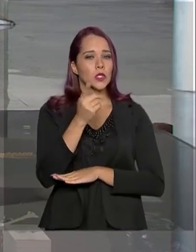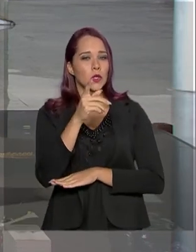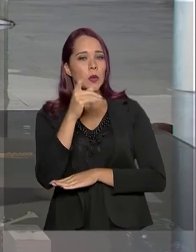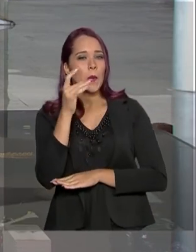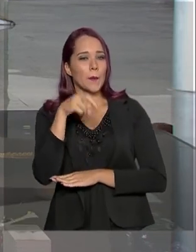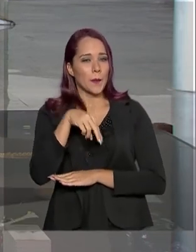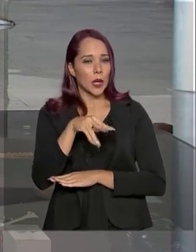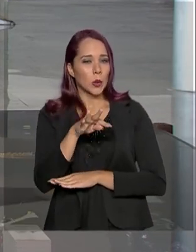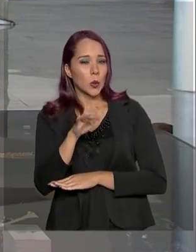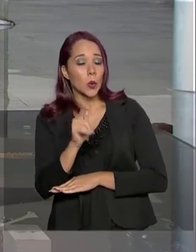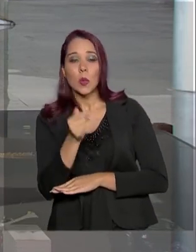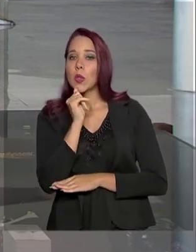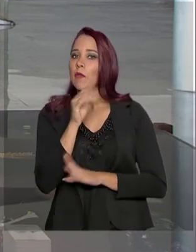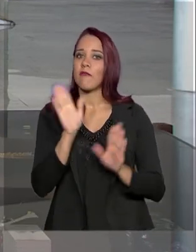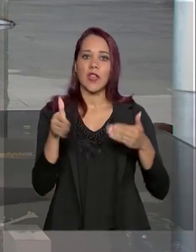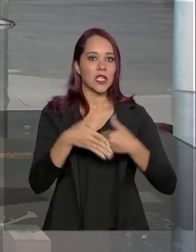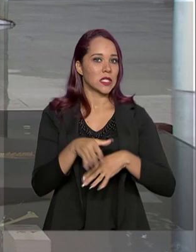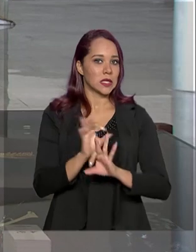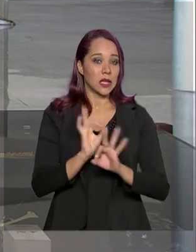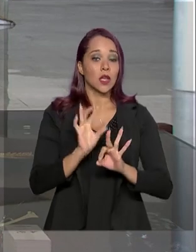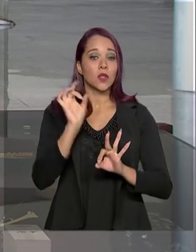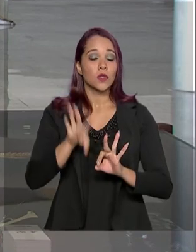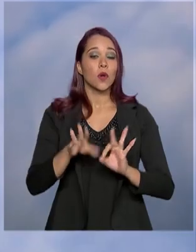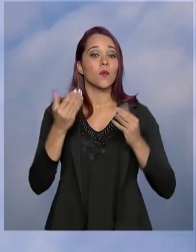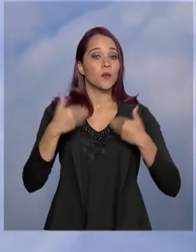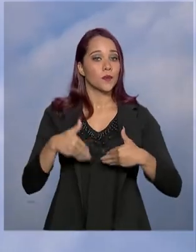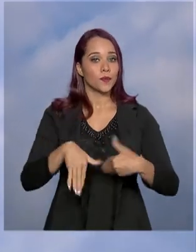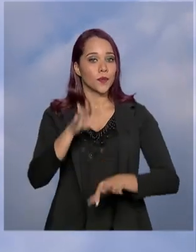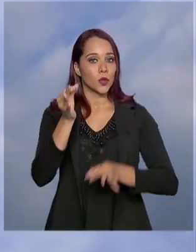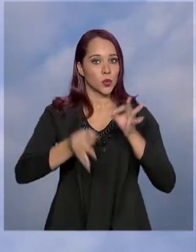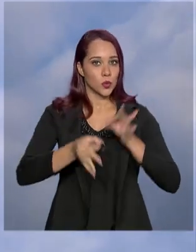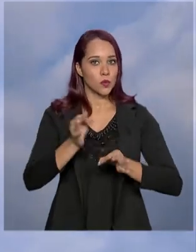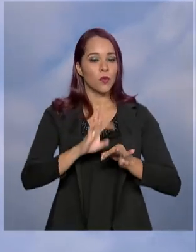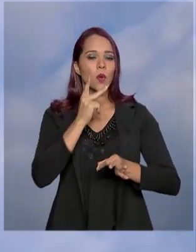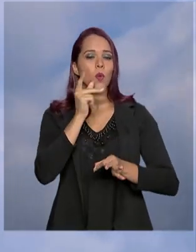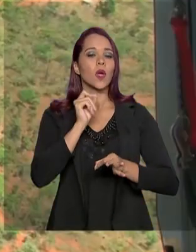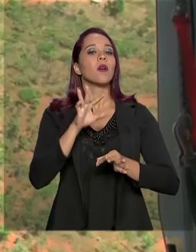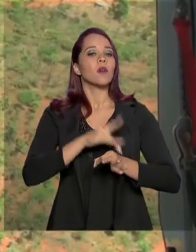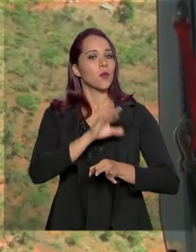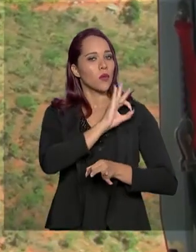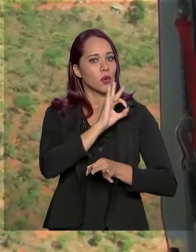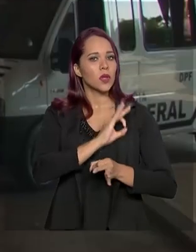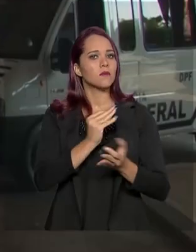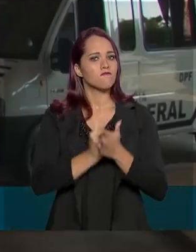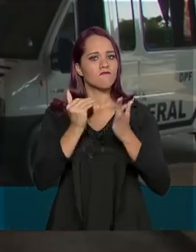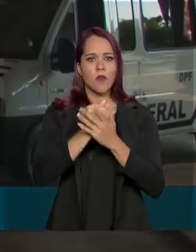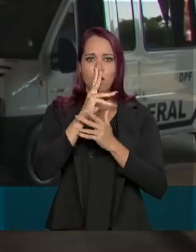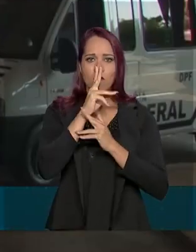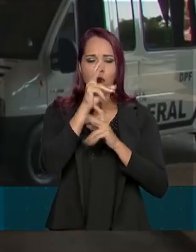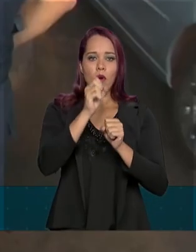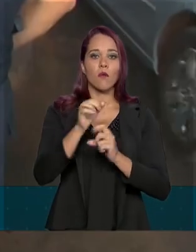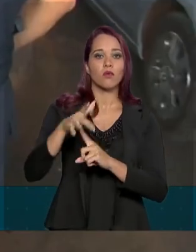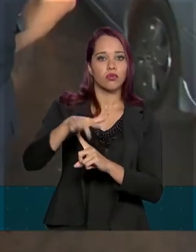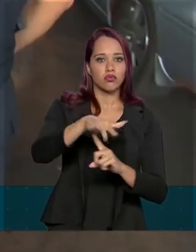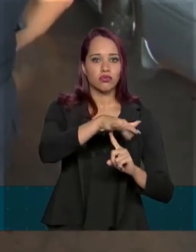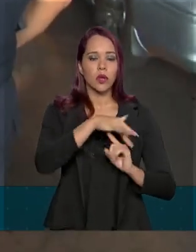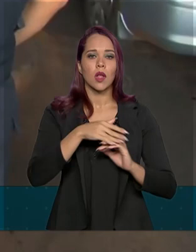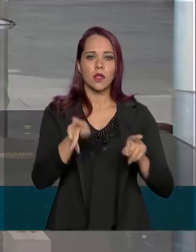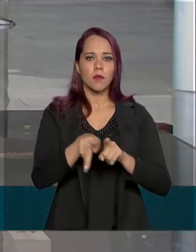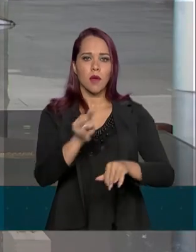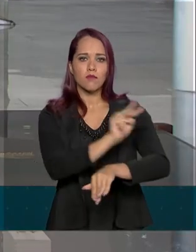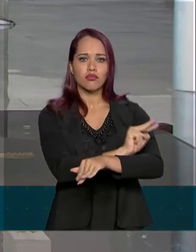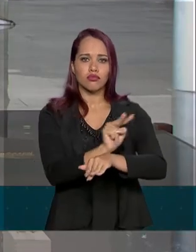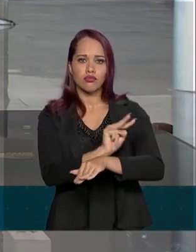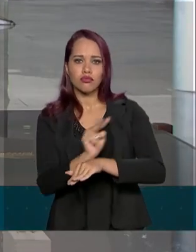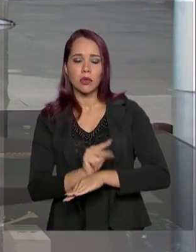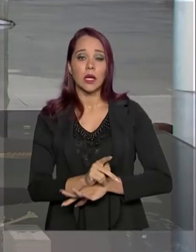não está fechada. Mas o Ministério da Justiça reforçou o policiamento com helicópteros e barreiras. Dos